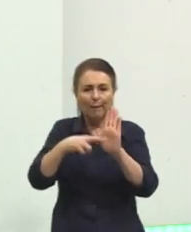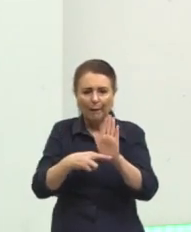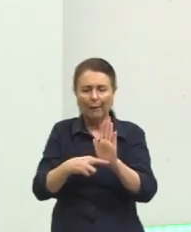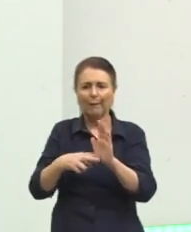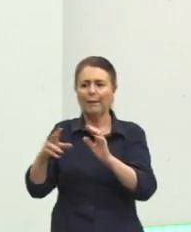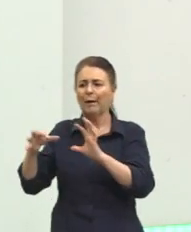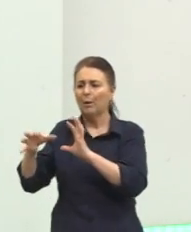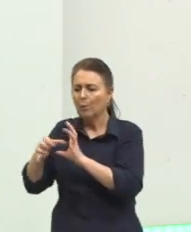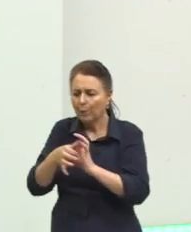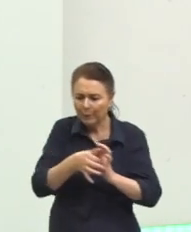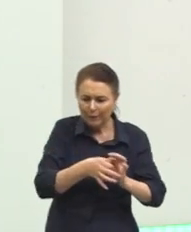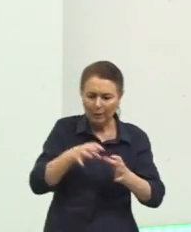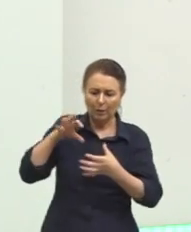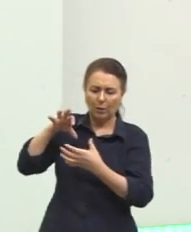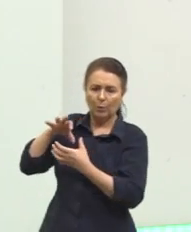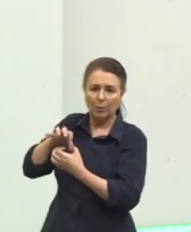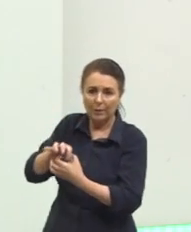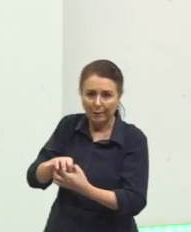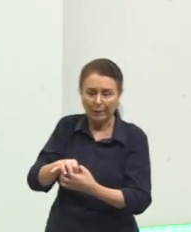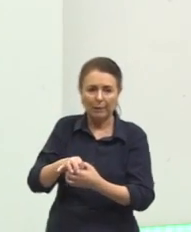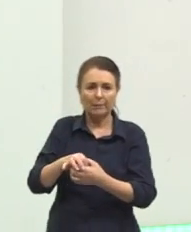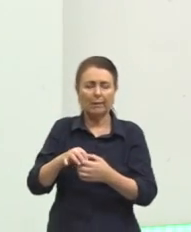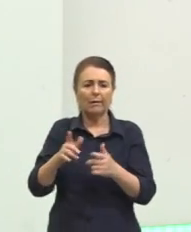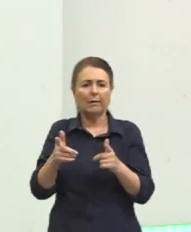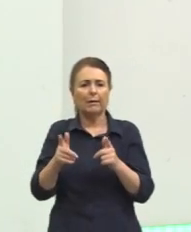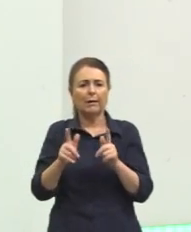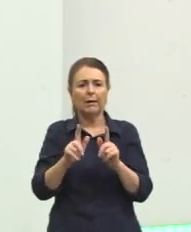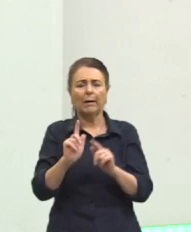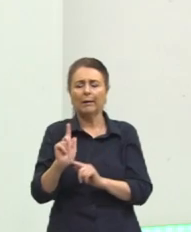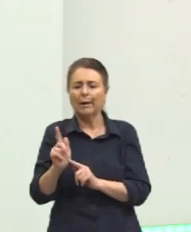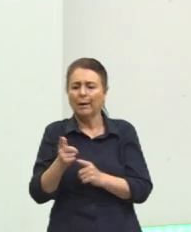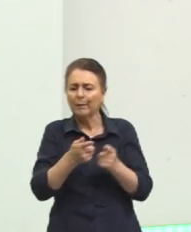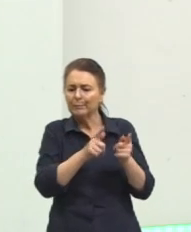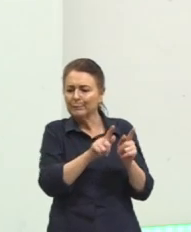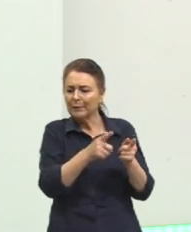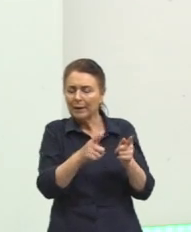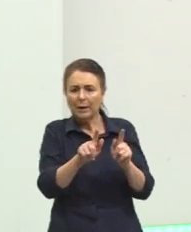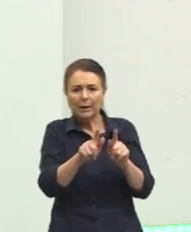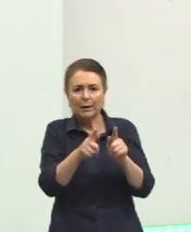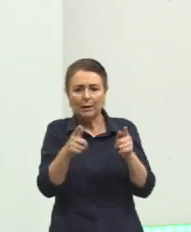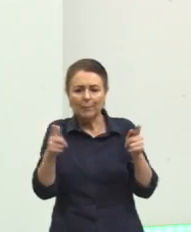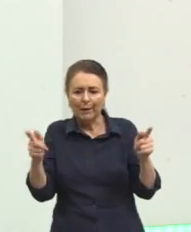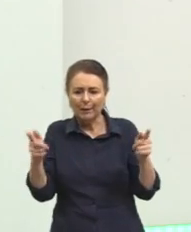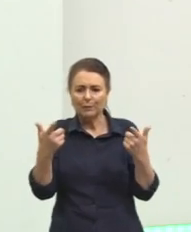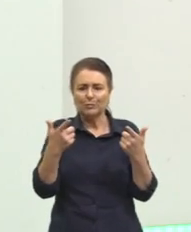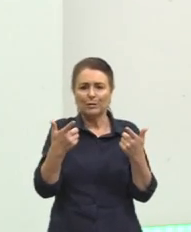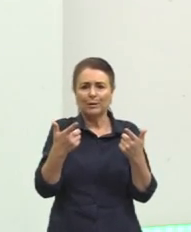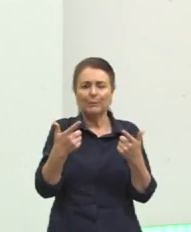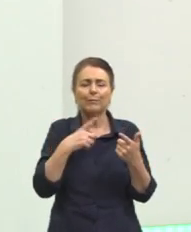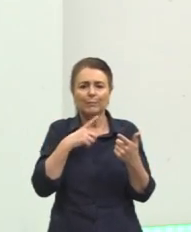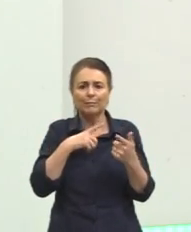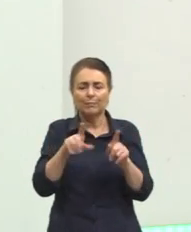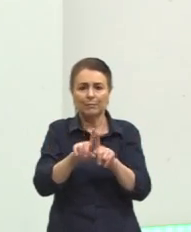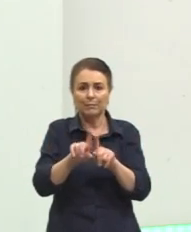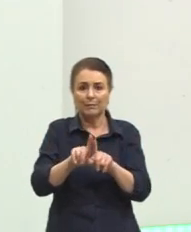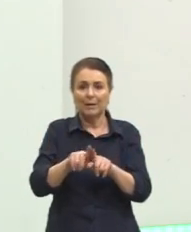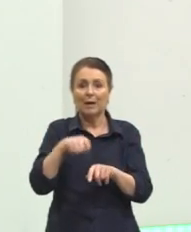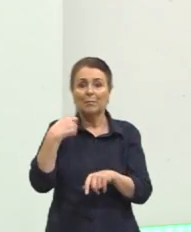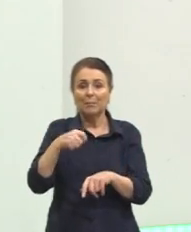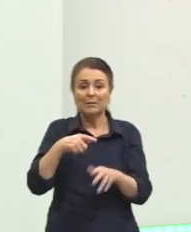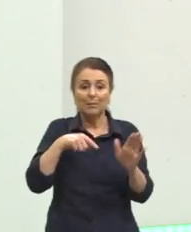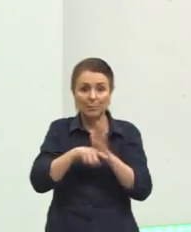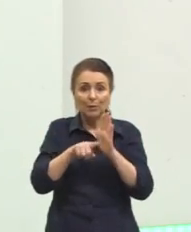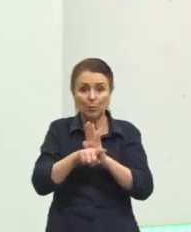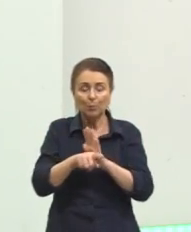coerência, tudo isso é necessário dentro da língua estrangeira. Mas as questões, elas vão buscar no aluno conhecimento através